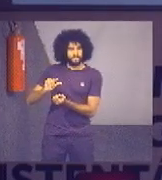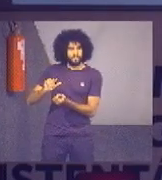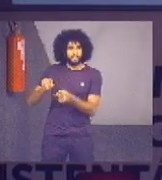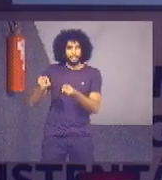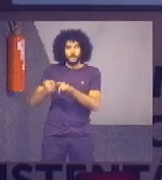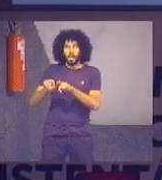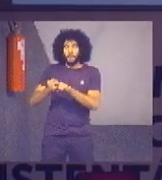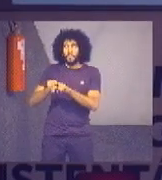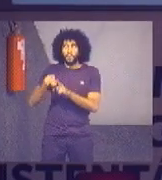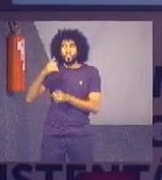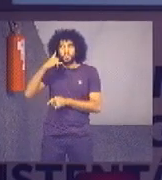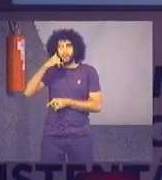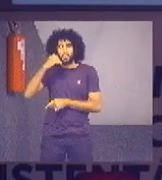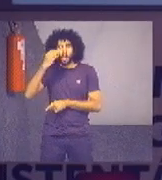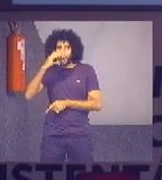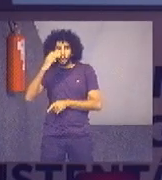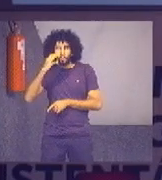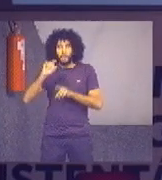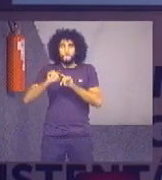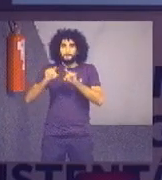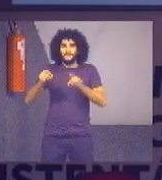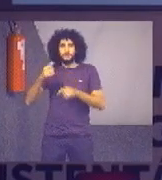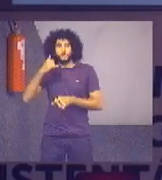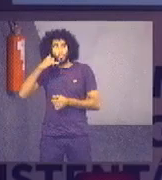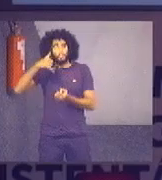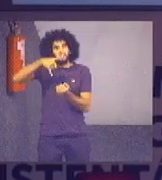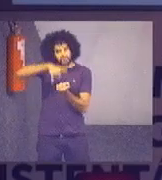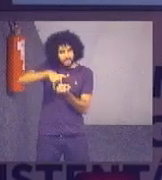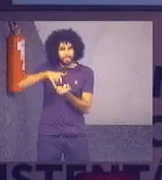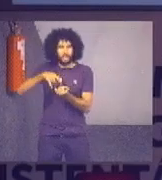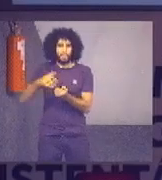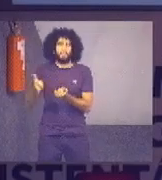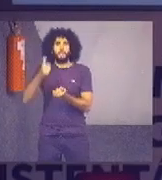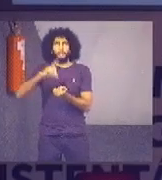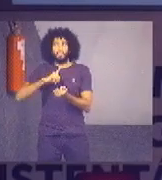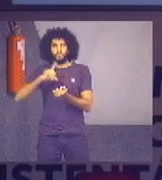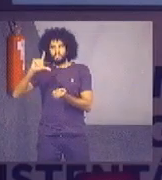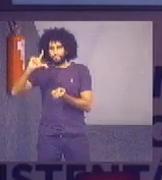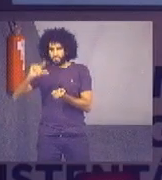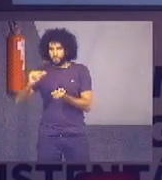telefonia móvel, mas o gasto com telefonia fixa foi o que reduziu mais.